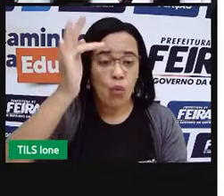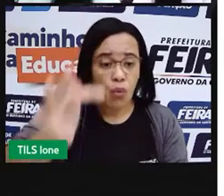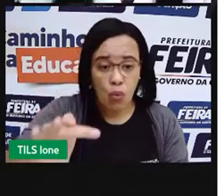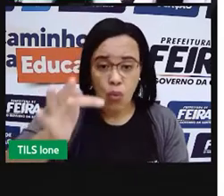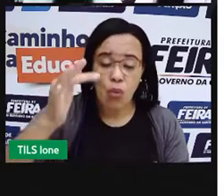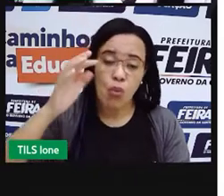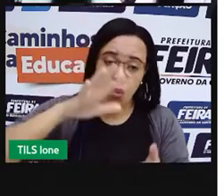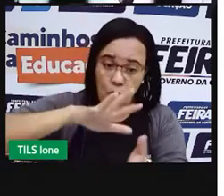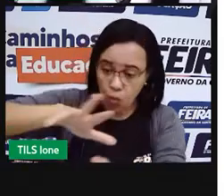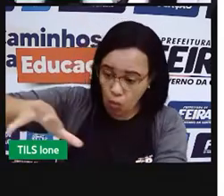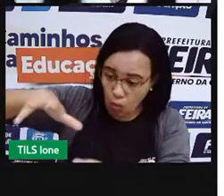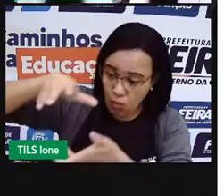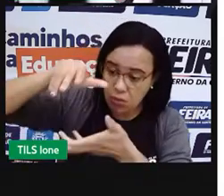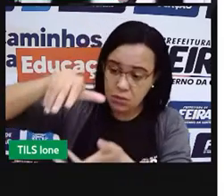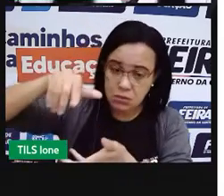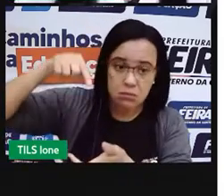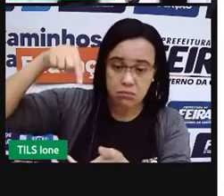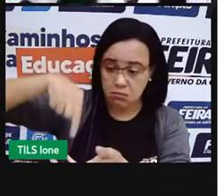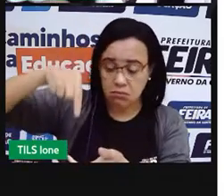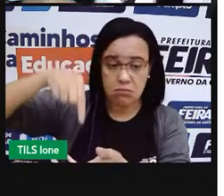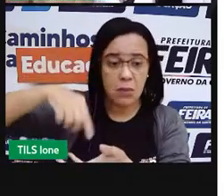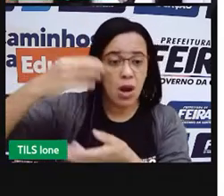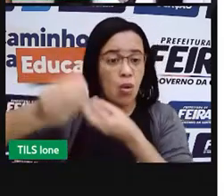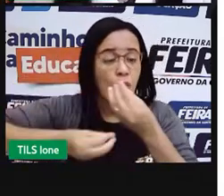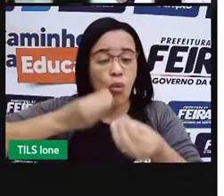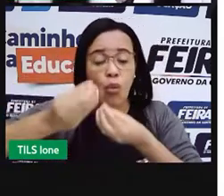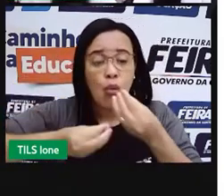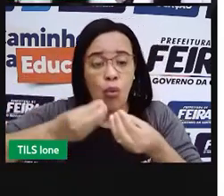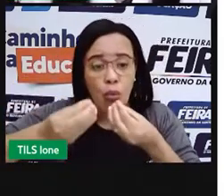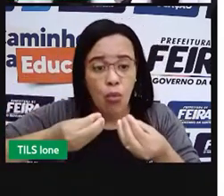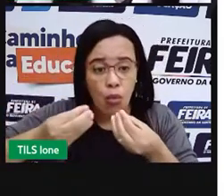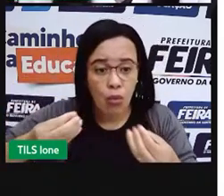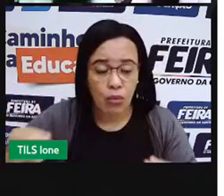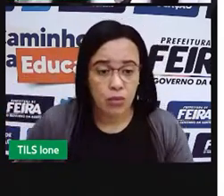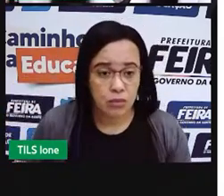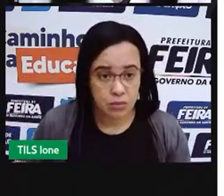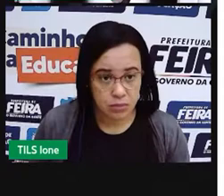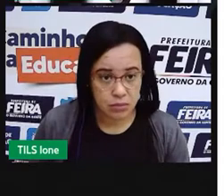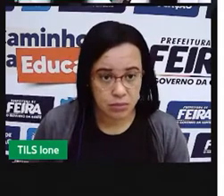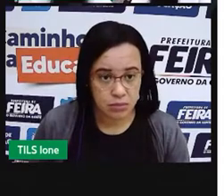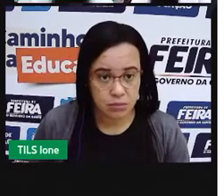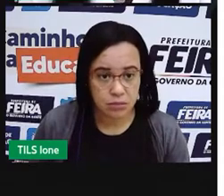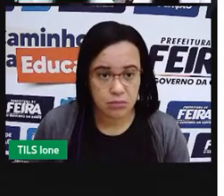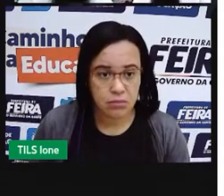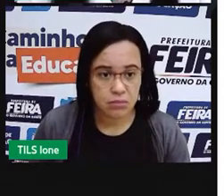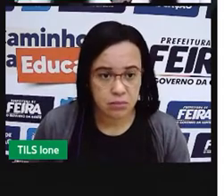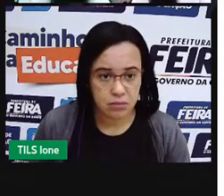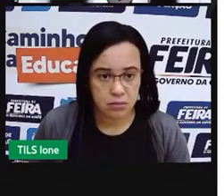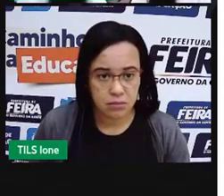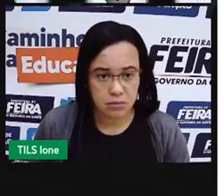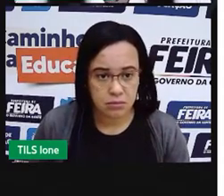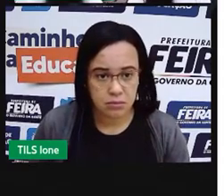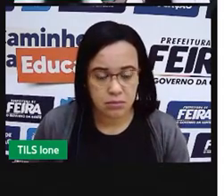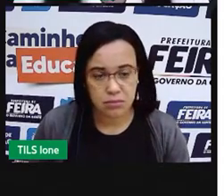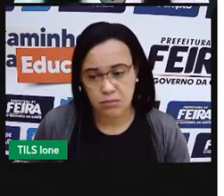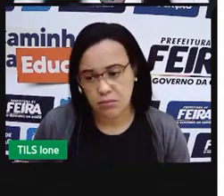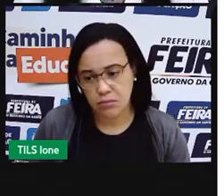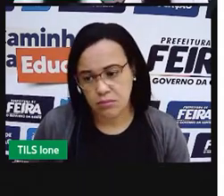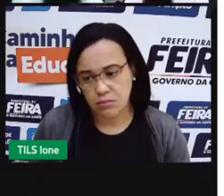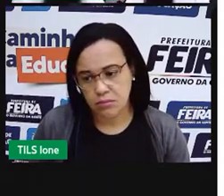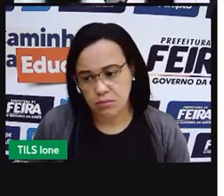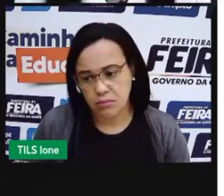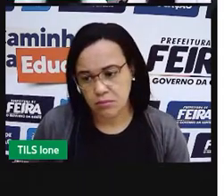e esse futuro pode ser amanhã ou pode ser daqui a alguns meses, daqui alguns anos, então daqui a muitos, muitos,